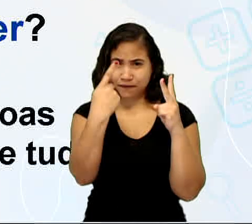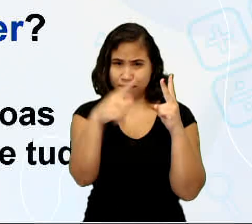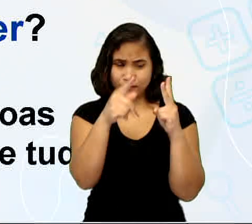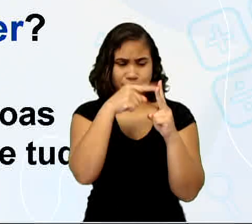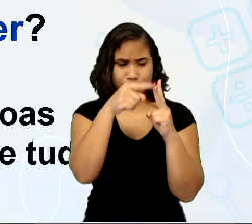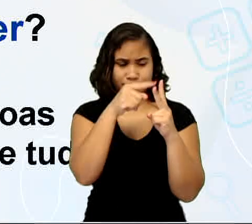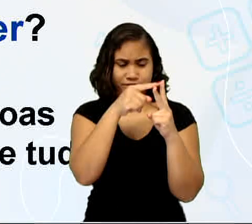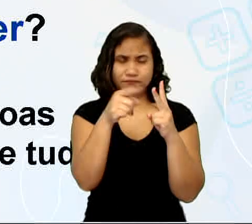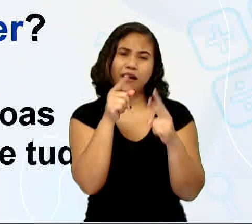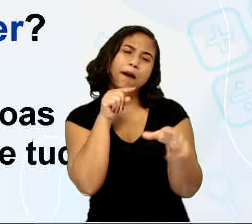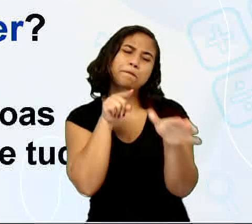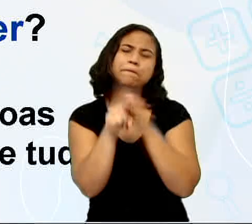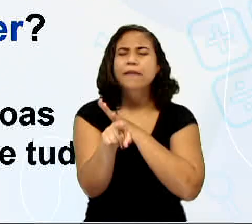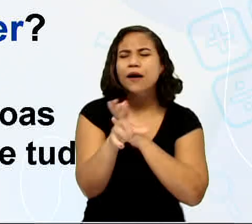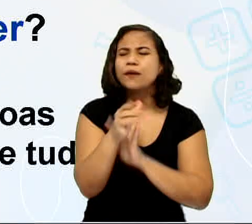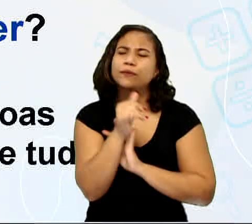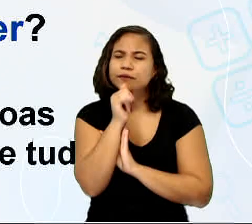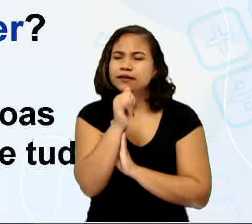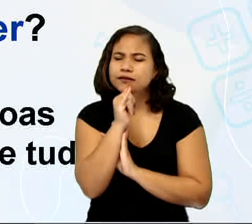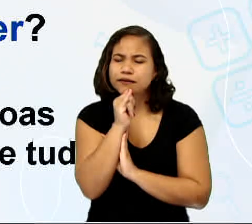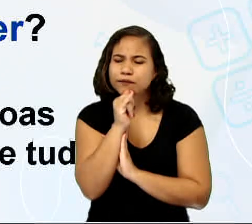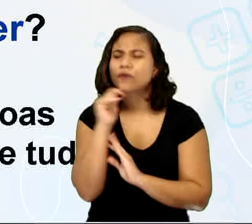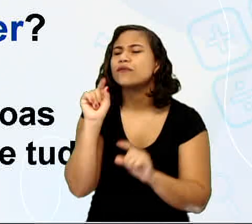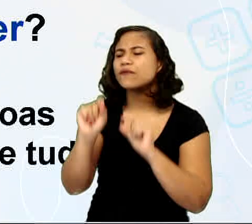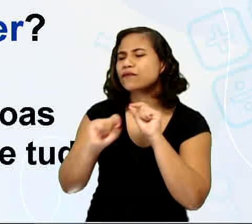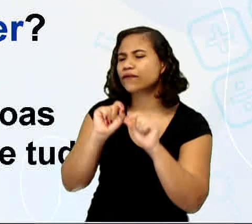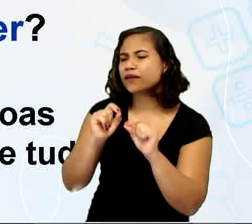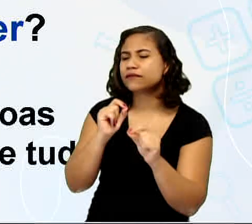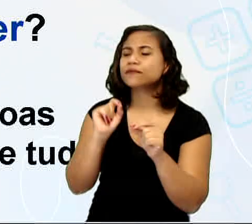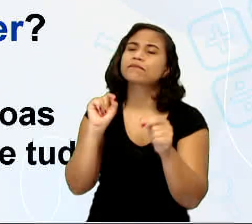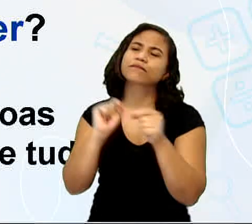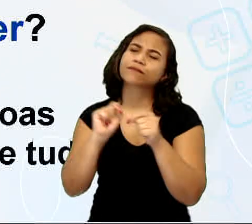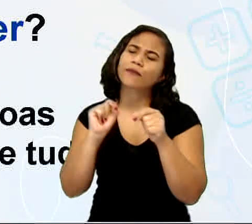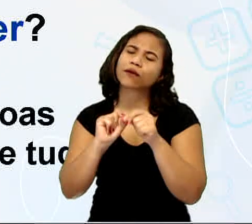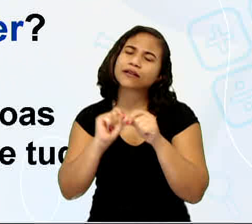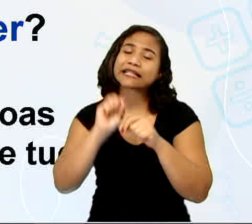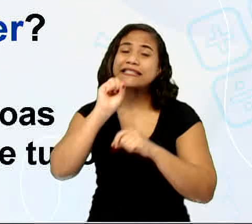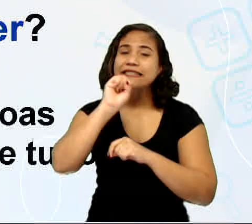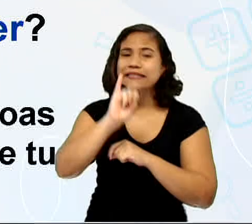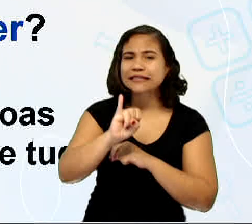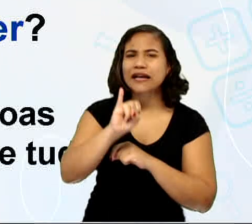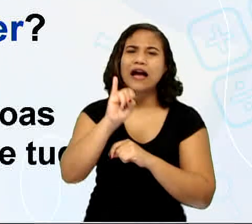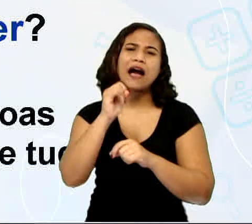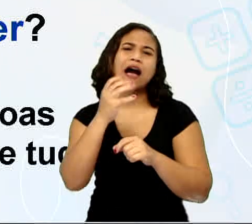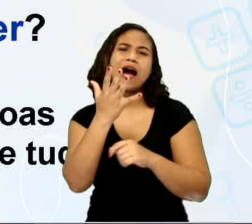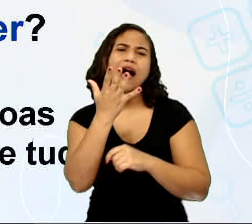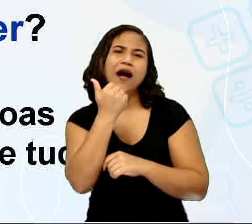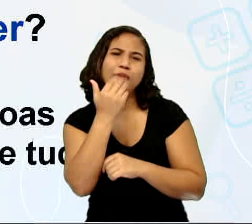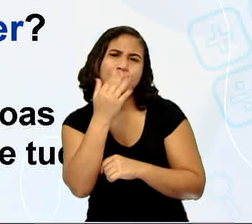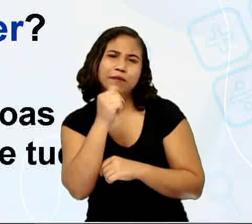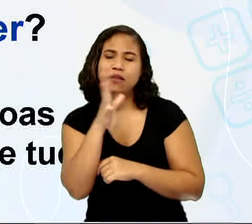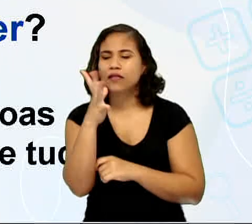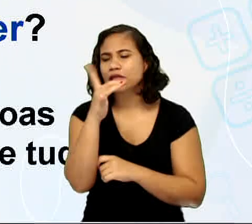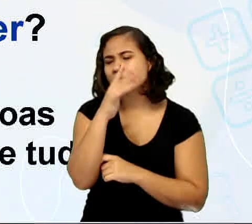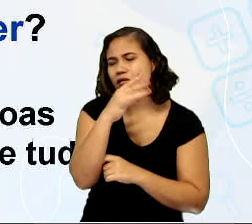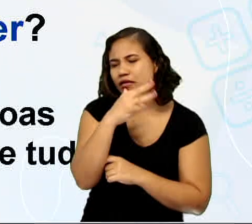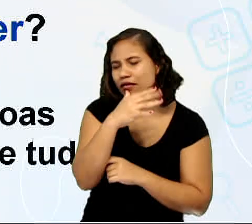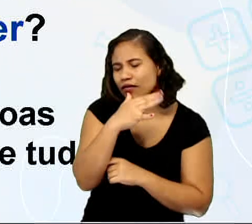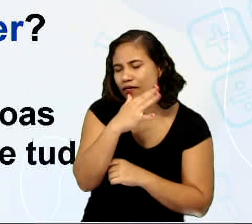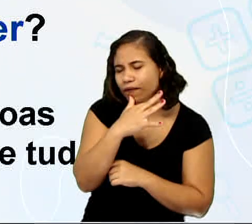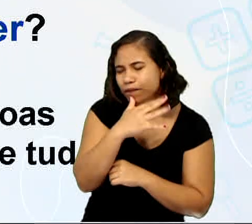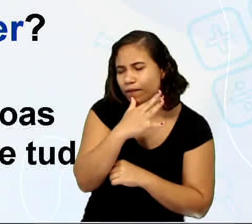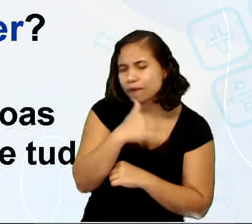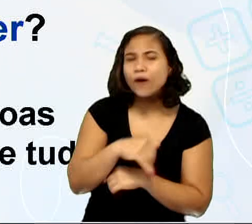perguntar, o que podemos fazer para que os alimentos demorem para se decompor